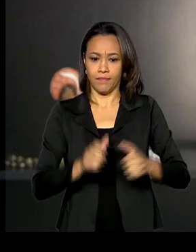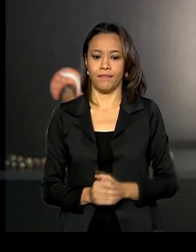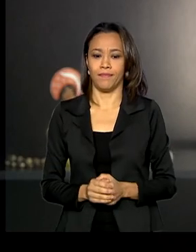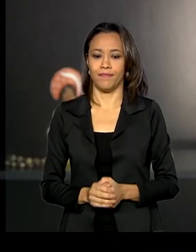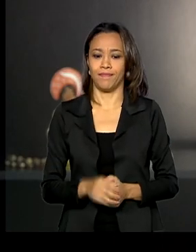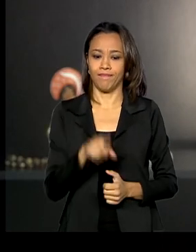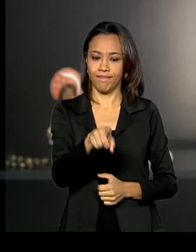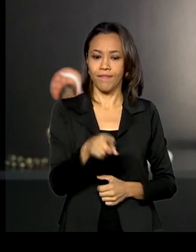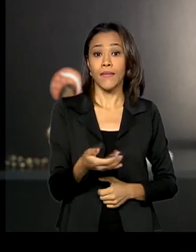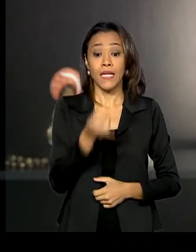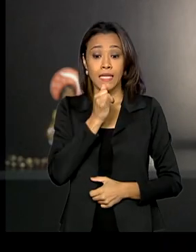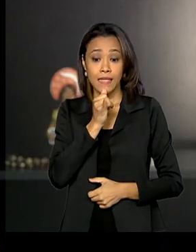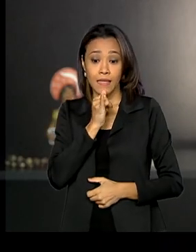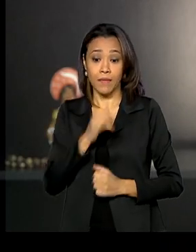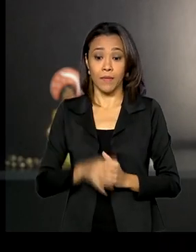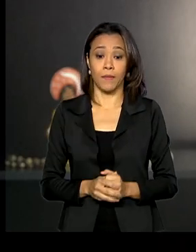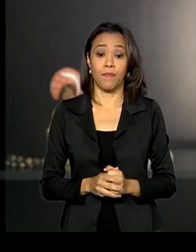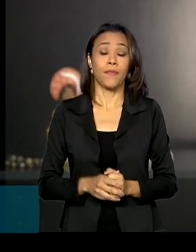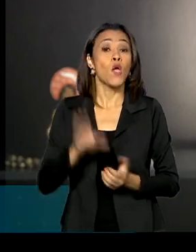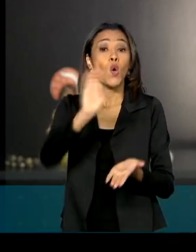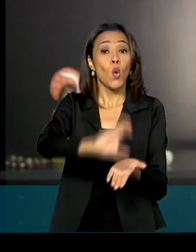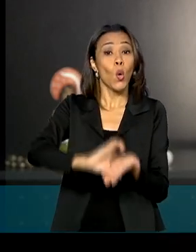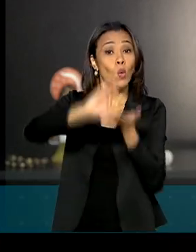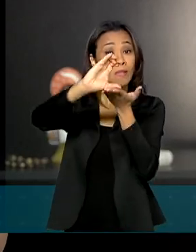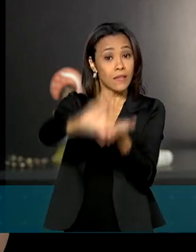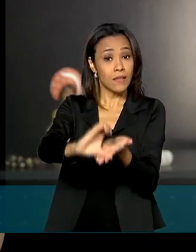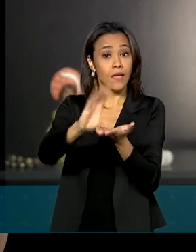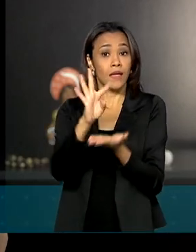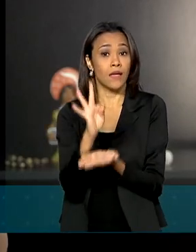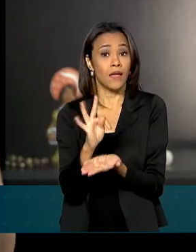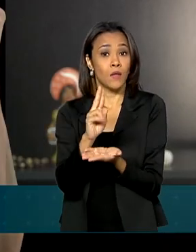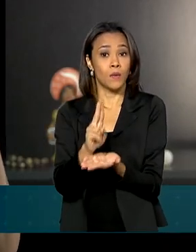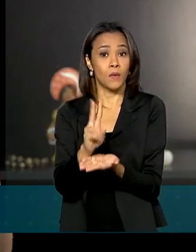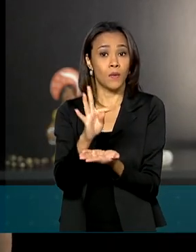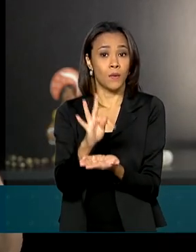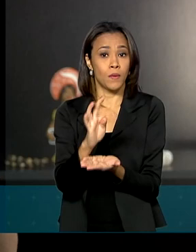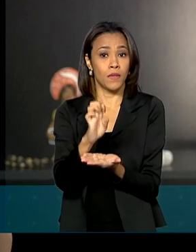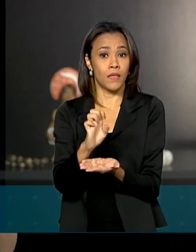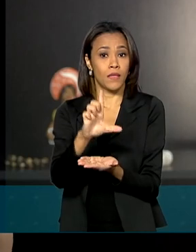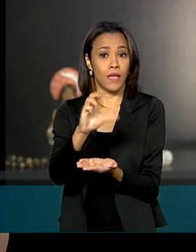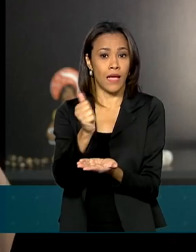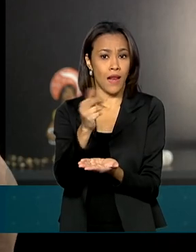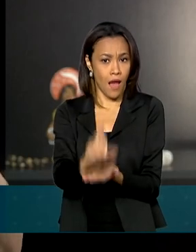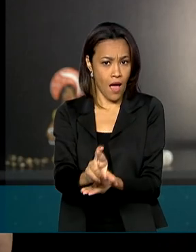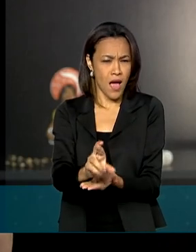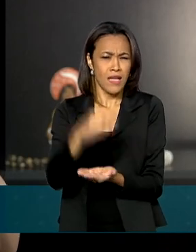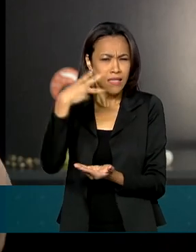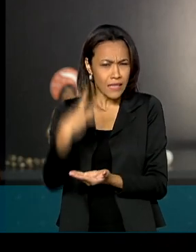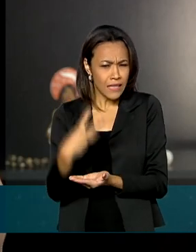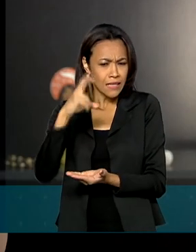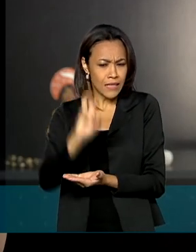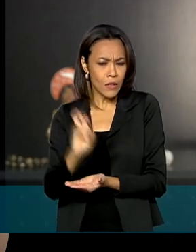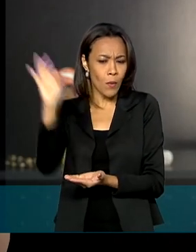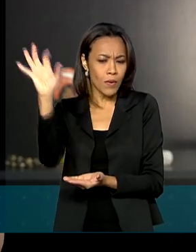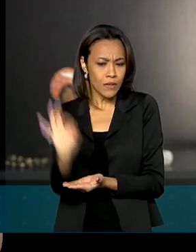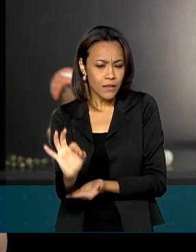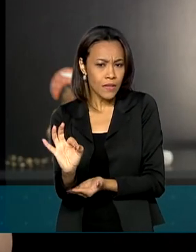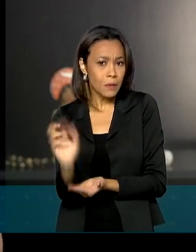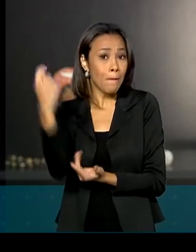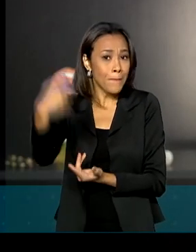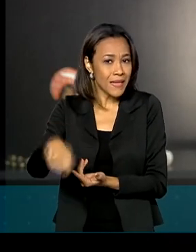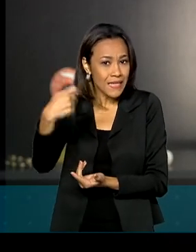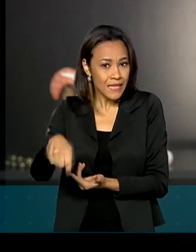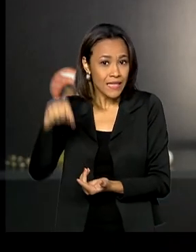Um exemplo são os conselhos tutelares. Você sabia que cerca de 35% deles precisam